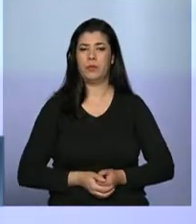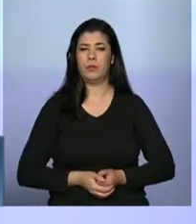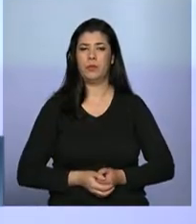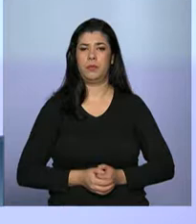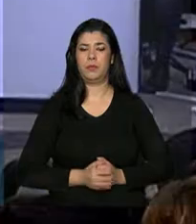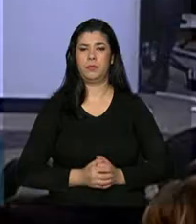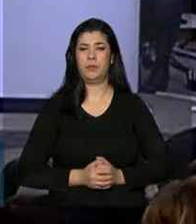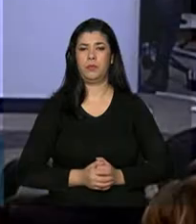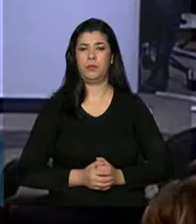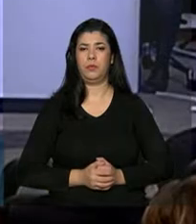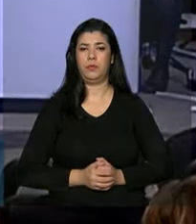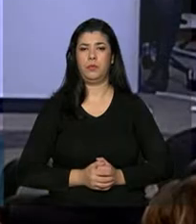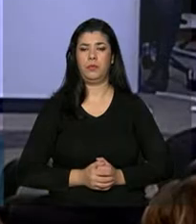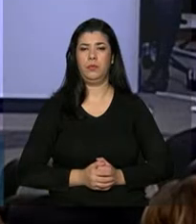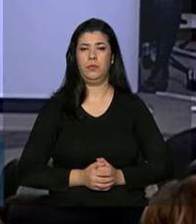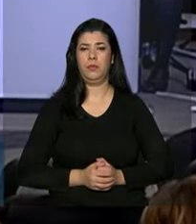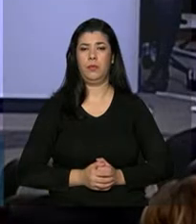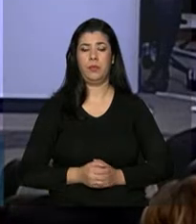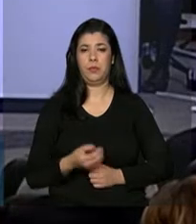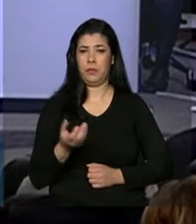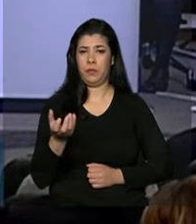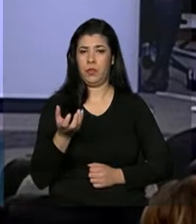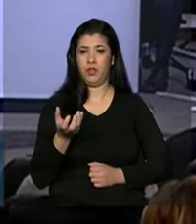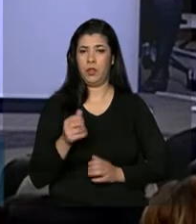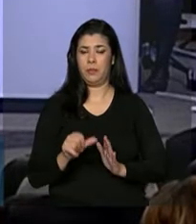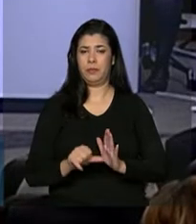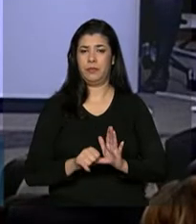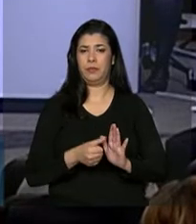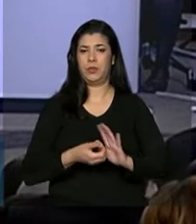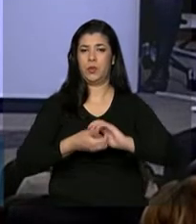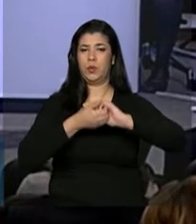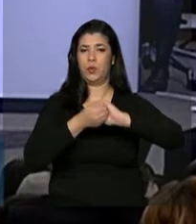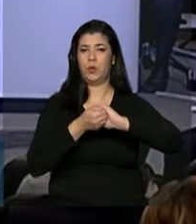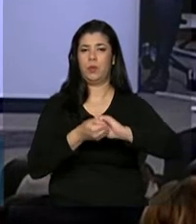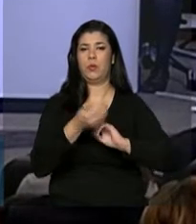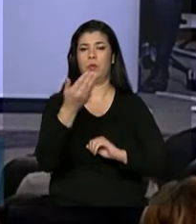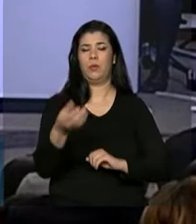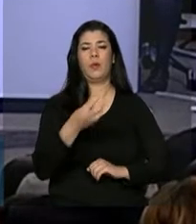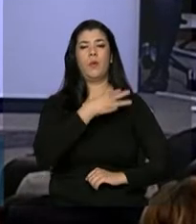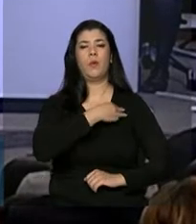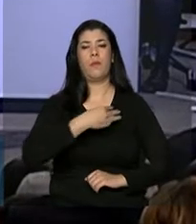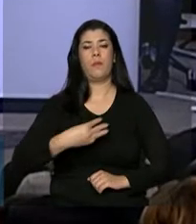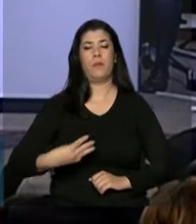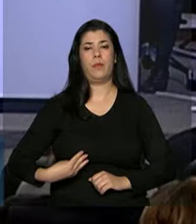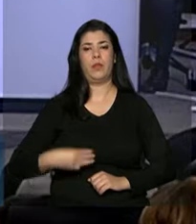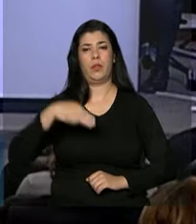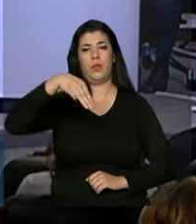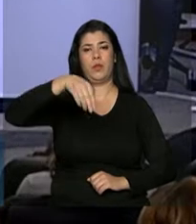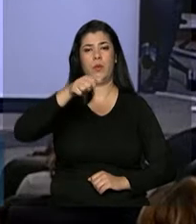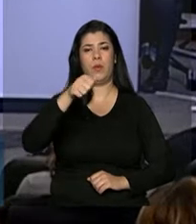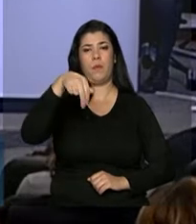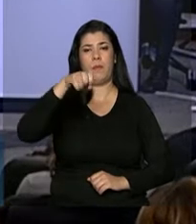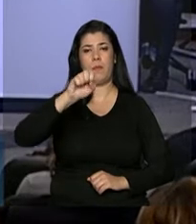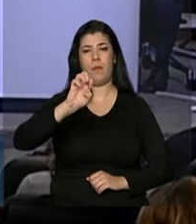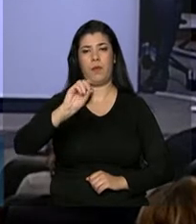Eu gostaria de cumprimentar o ministro Manuel Dias, ministro de Estado do Trabalho e Emprego.